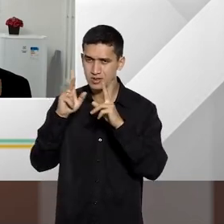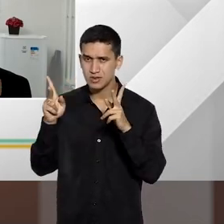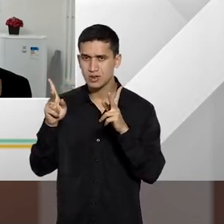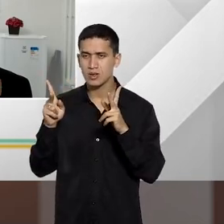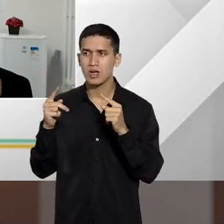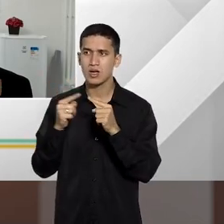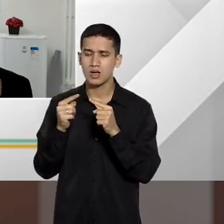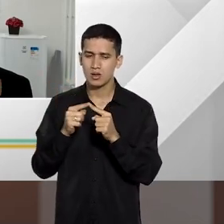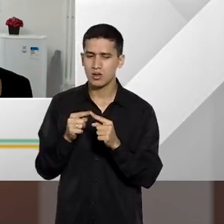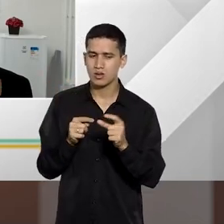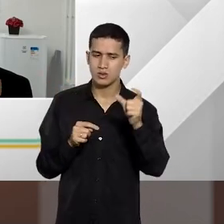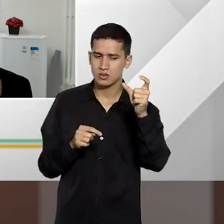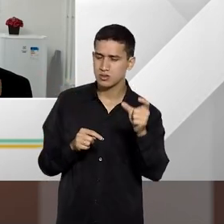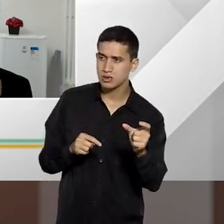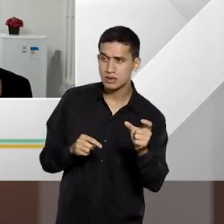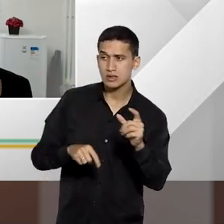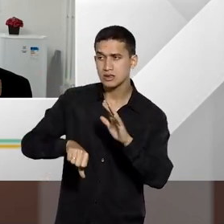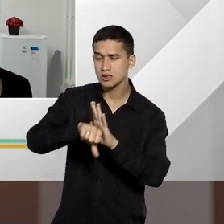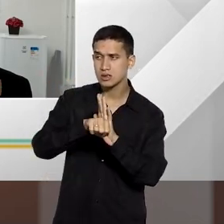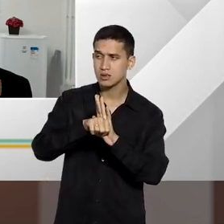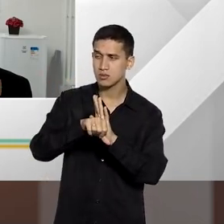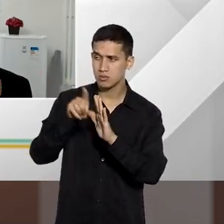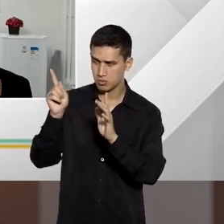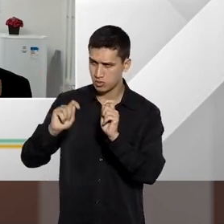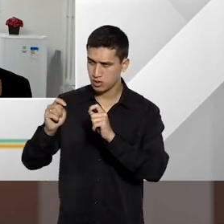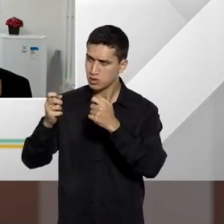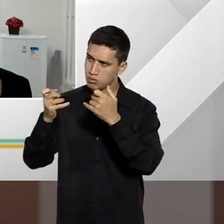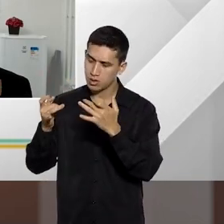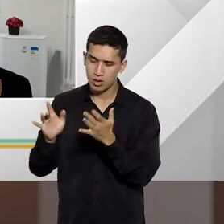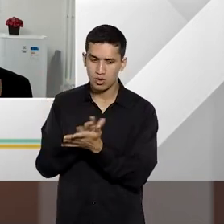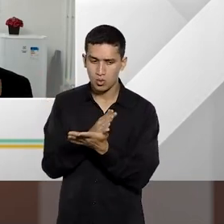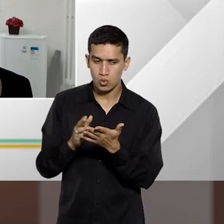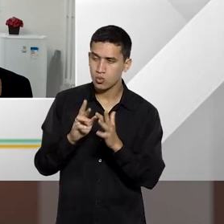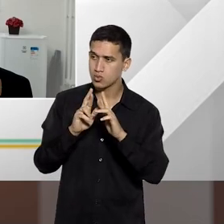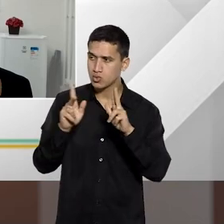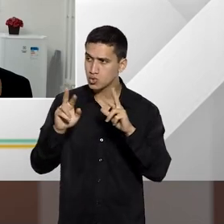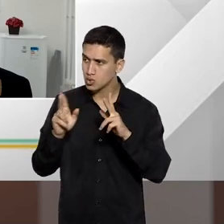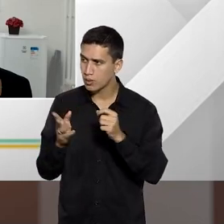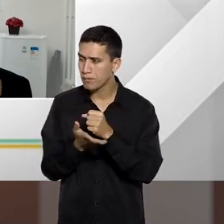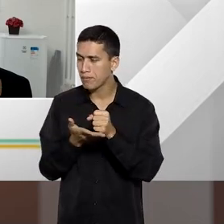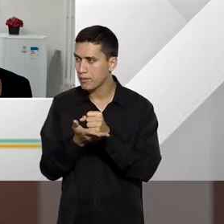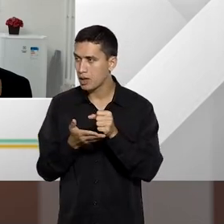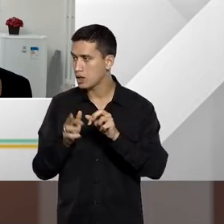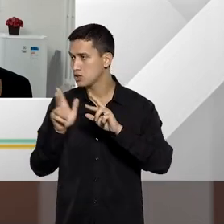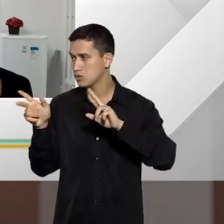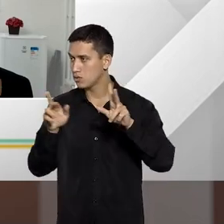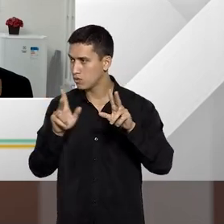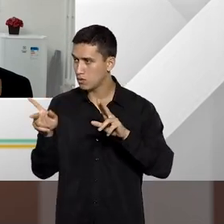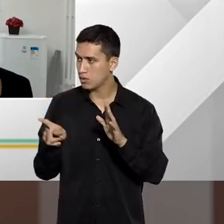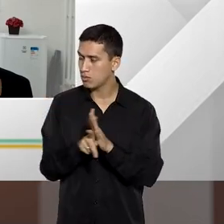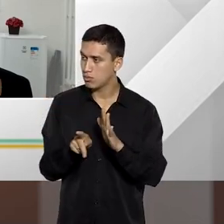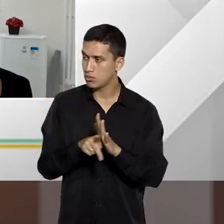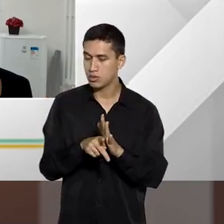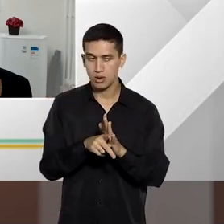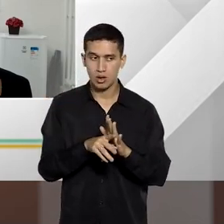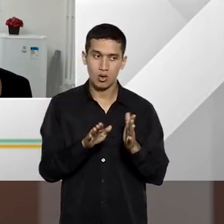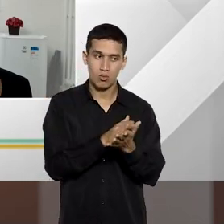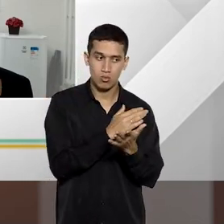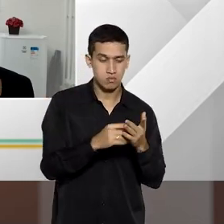habitualidade criminosa. Você poderia destacar as diferenças basilares, as básicas, entre estes e o crime continuado?